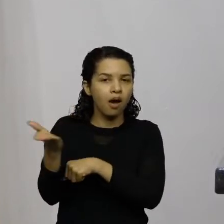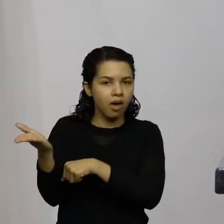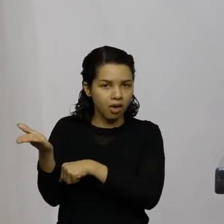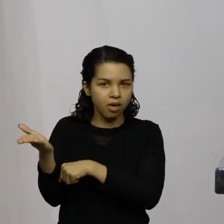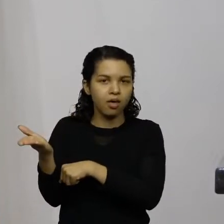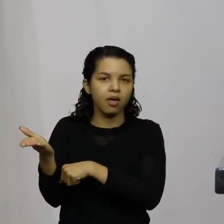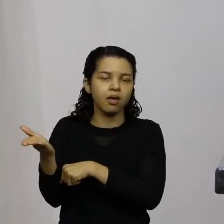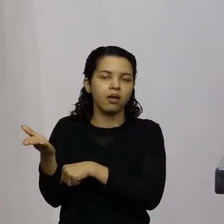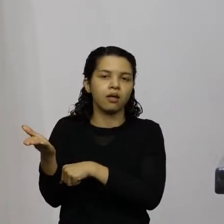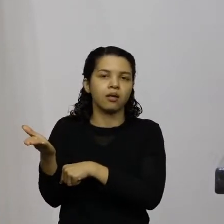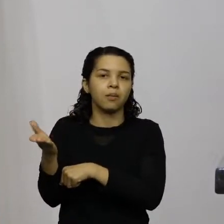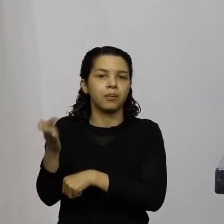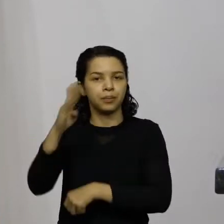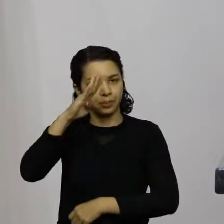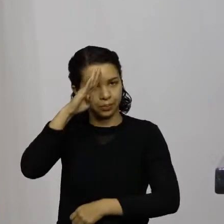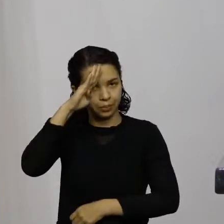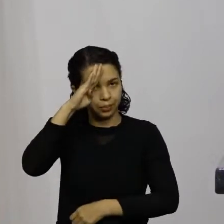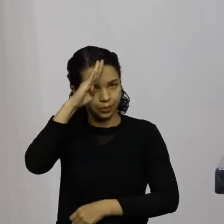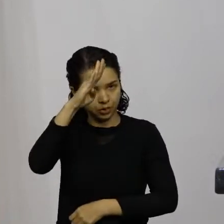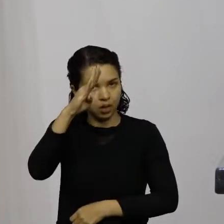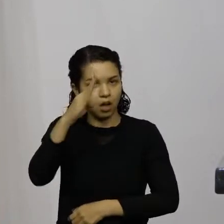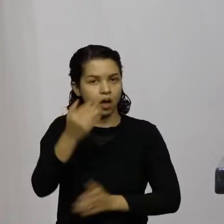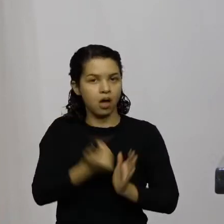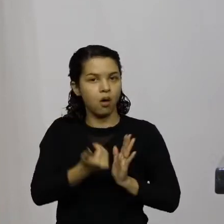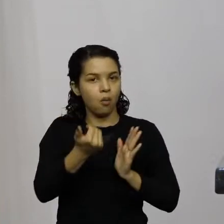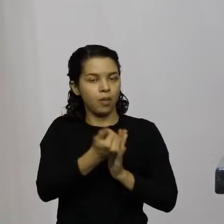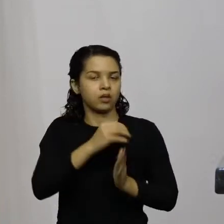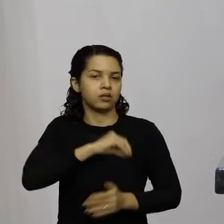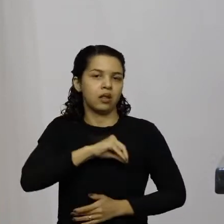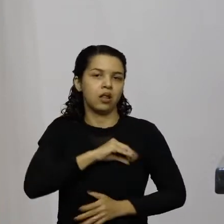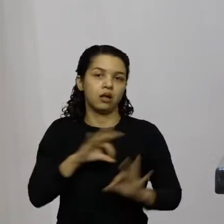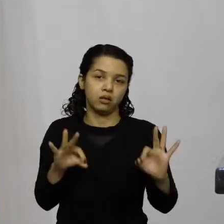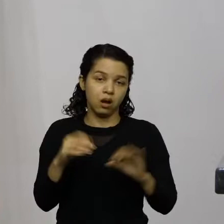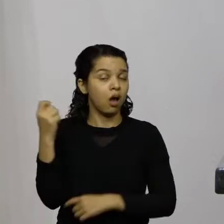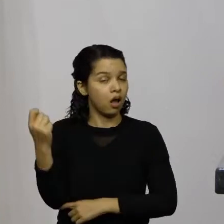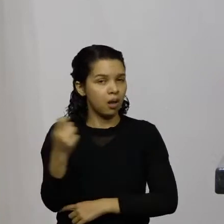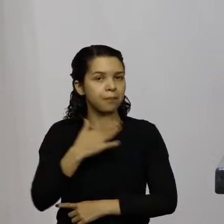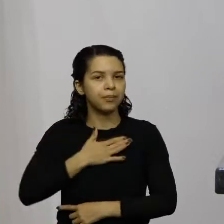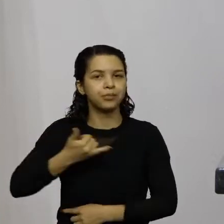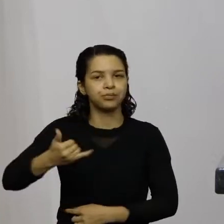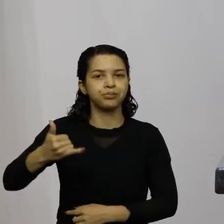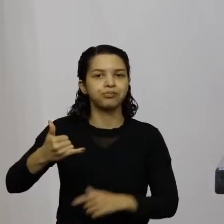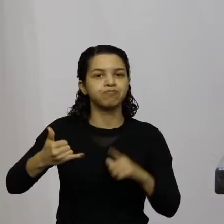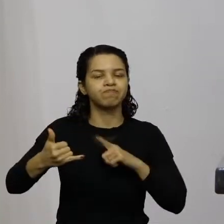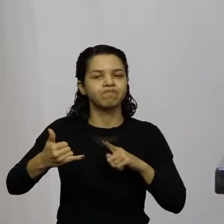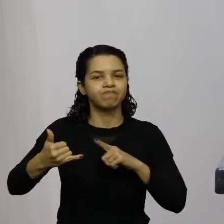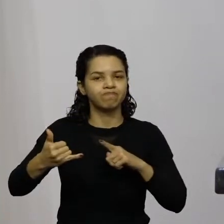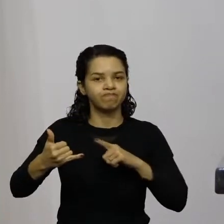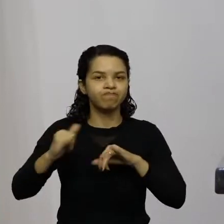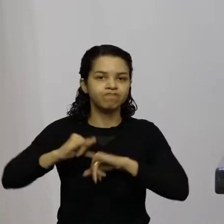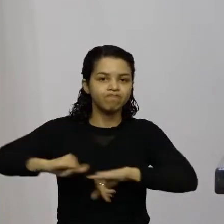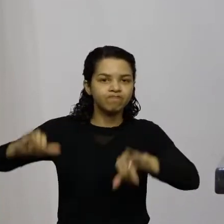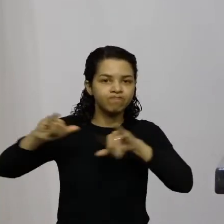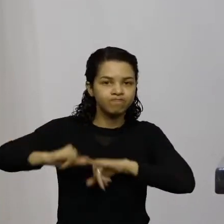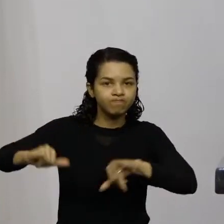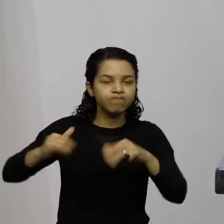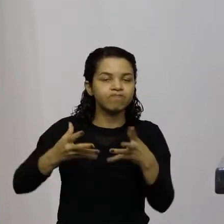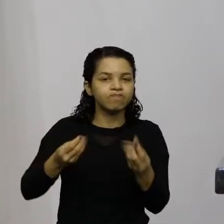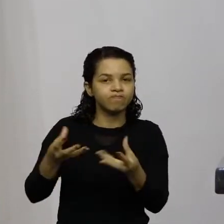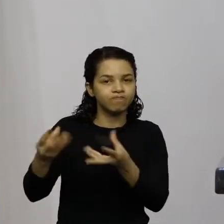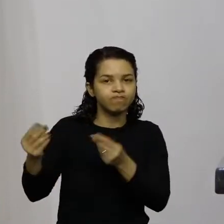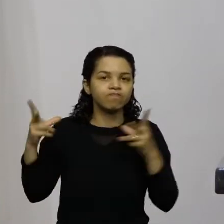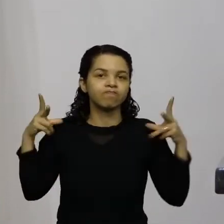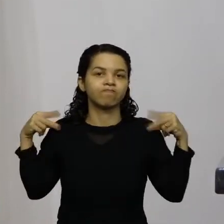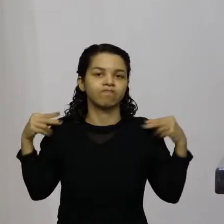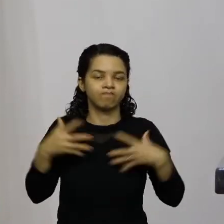em não ter dado o aumento para eles grave eu tenho no meu telefone a manifestação de muitos caminhoneiros que